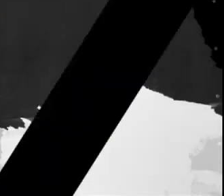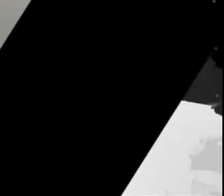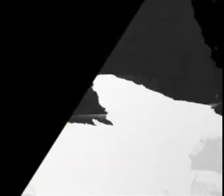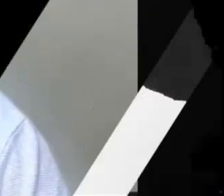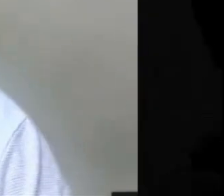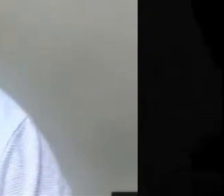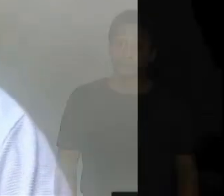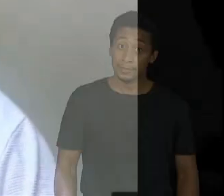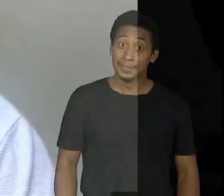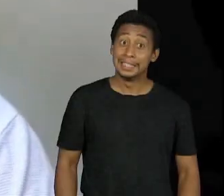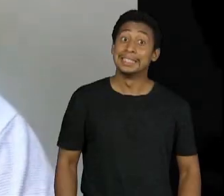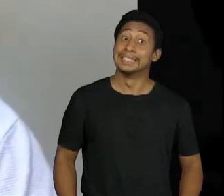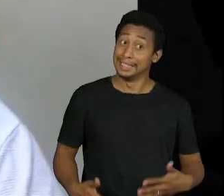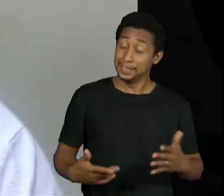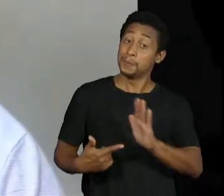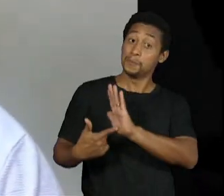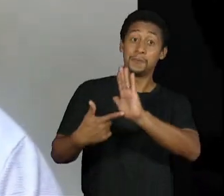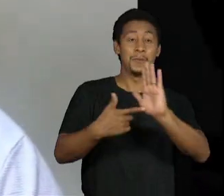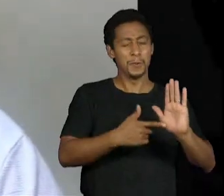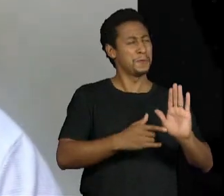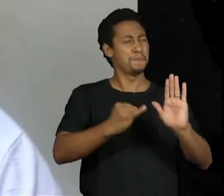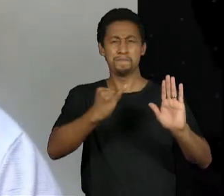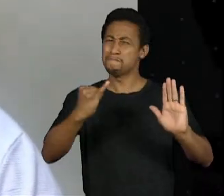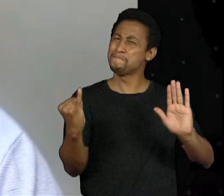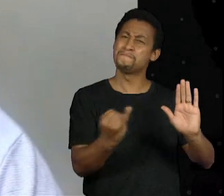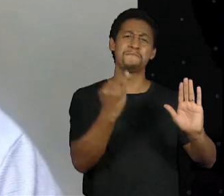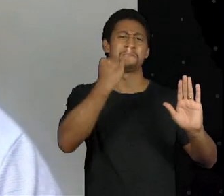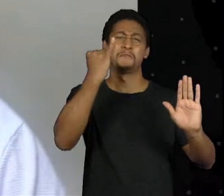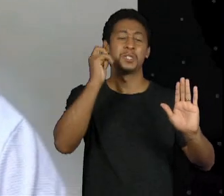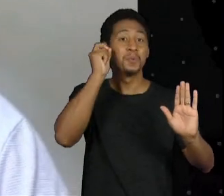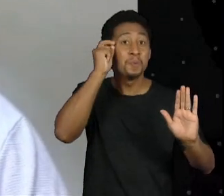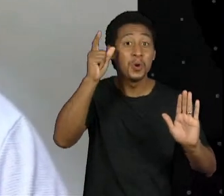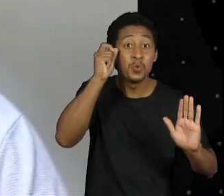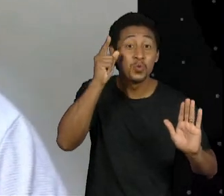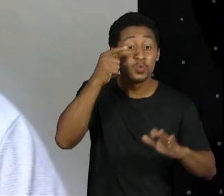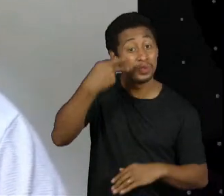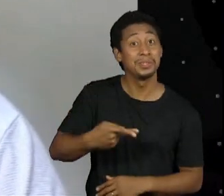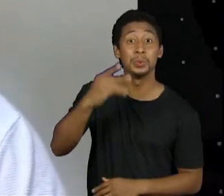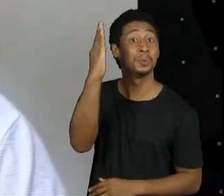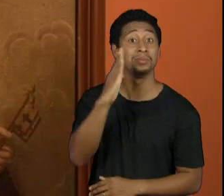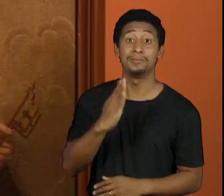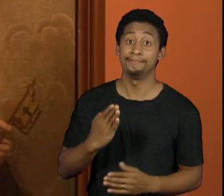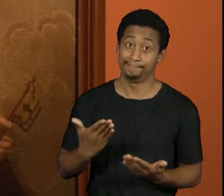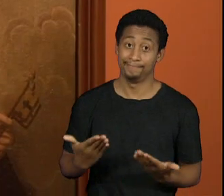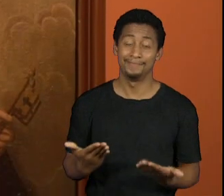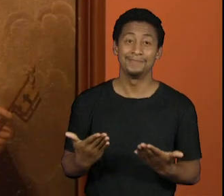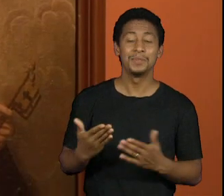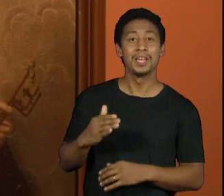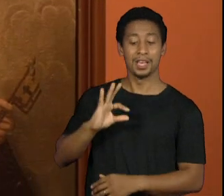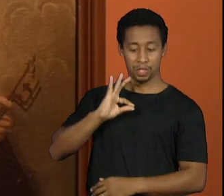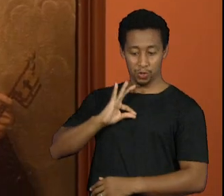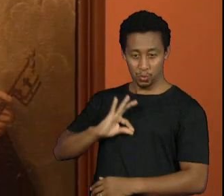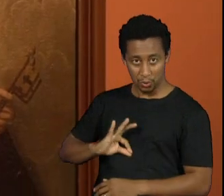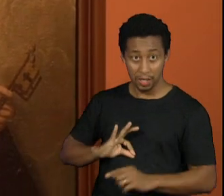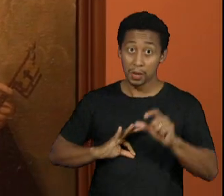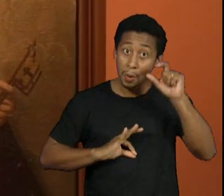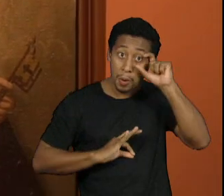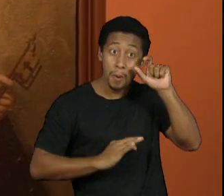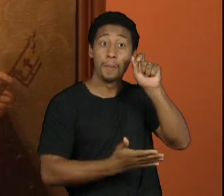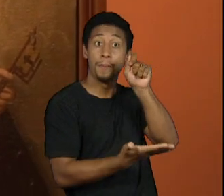é muito significativo para a cultura brasileira porque tanto o jesuíno como o Mário foram